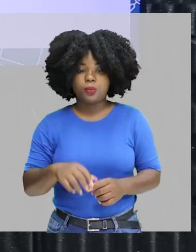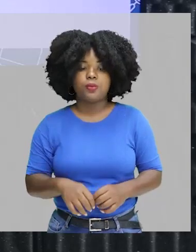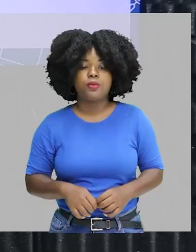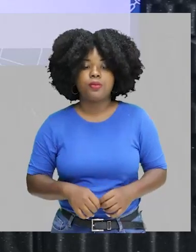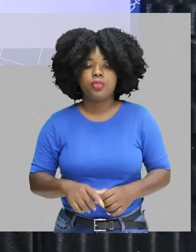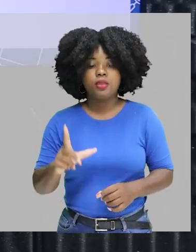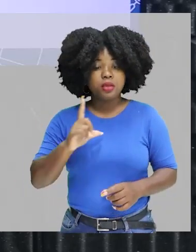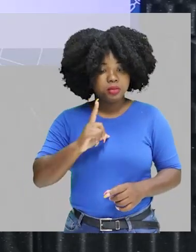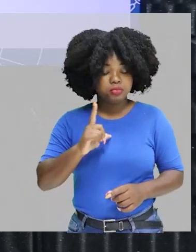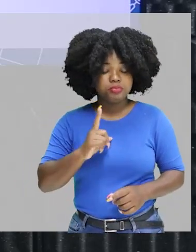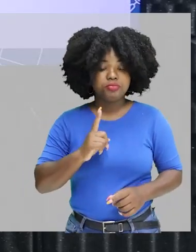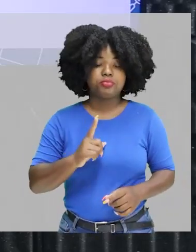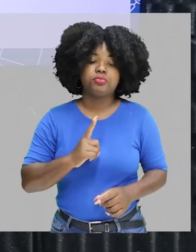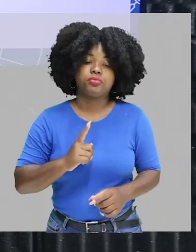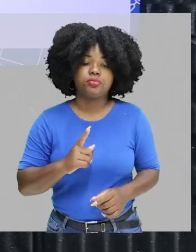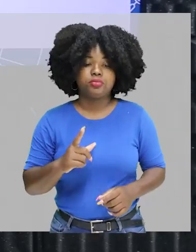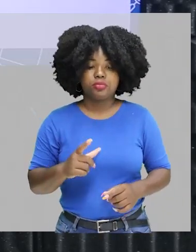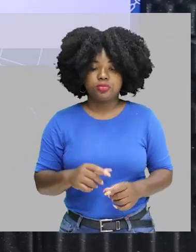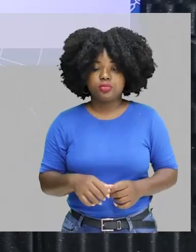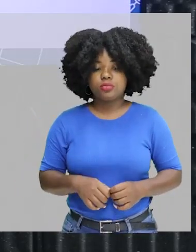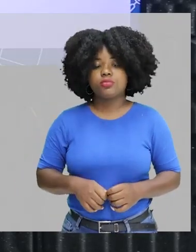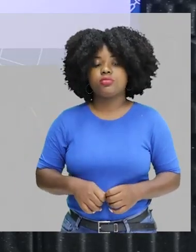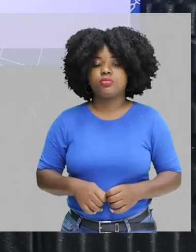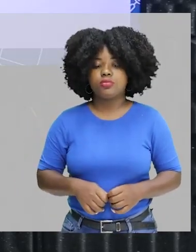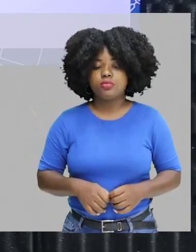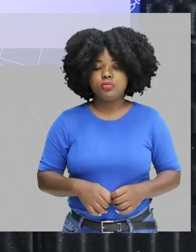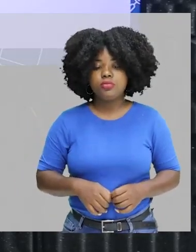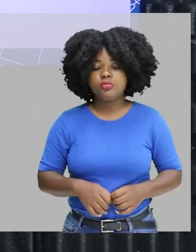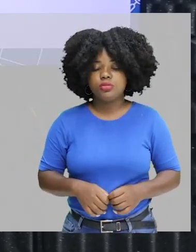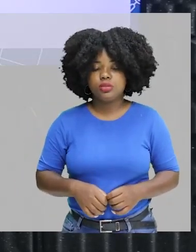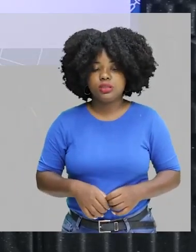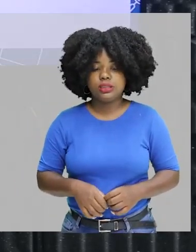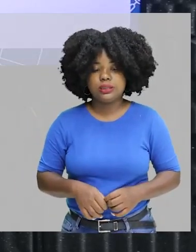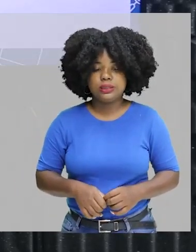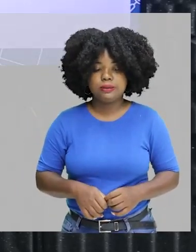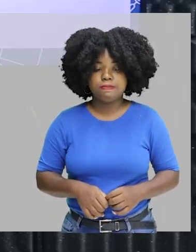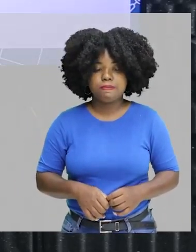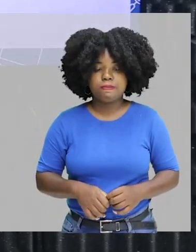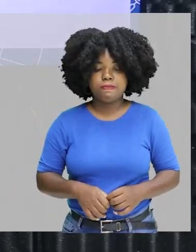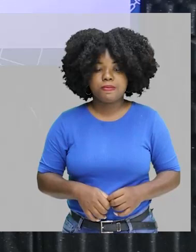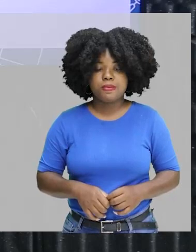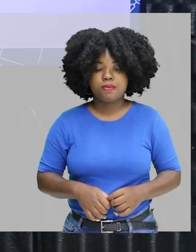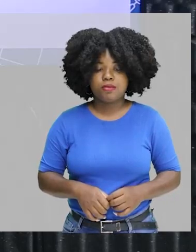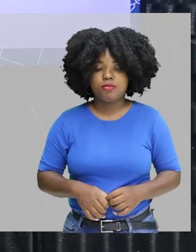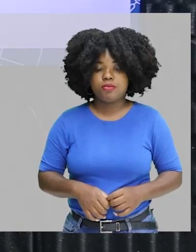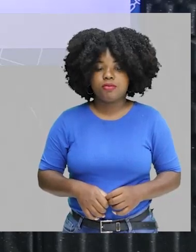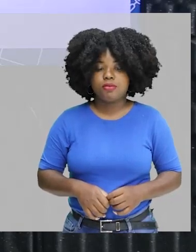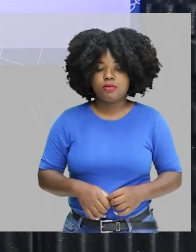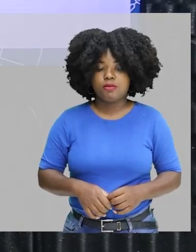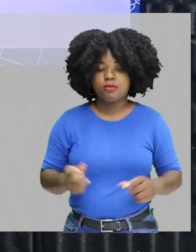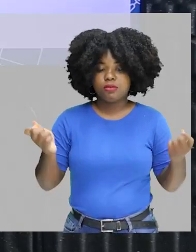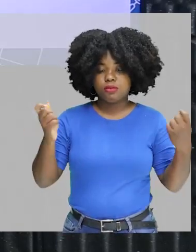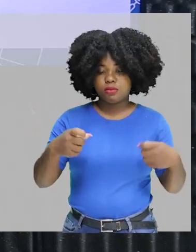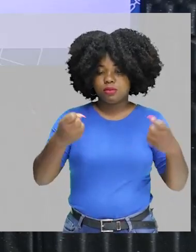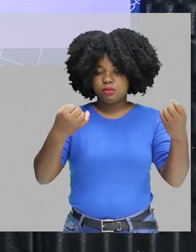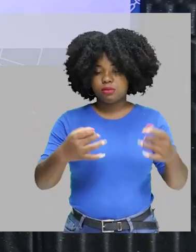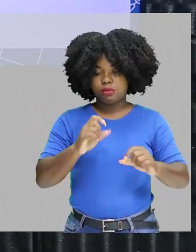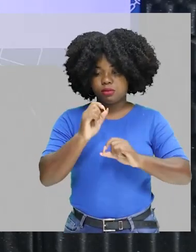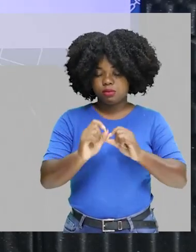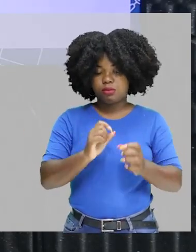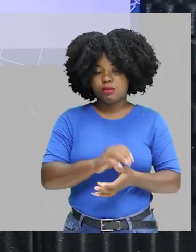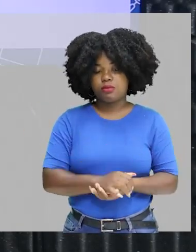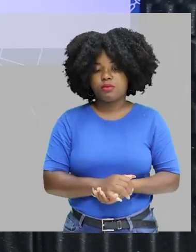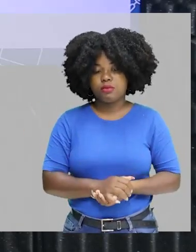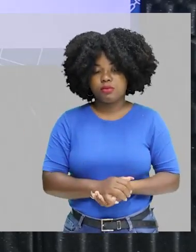sofrendo esse decaimento, essa desintegração, certo? Então, eu posso dizer que, olha